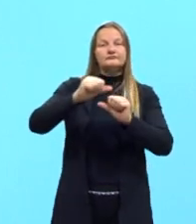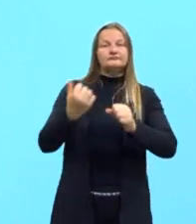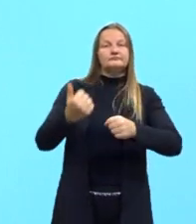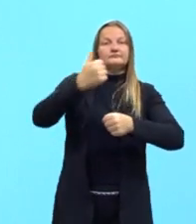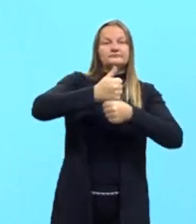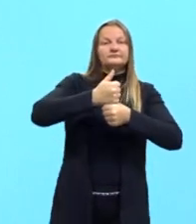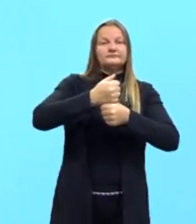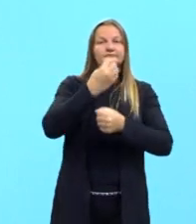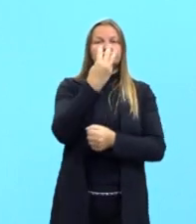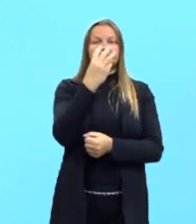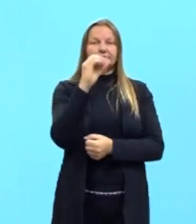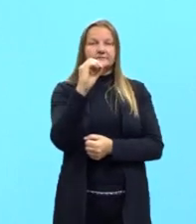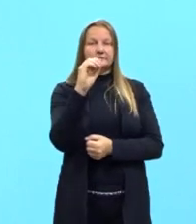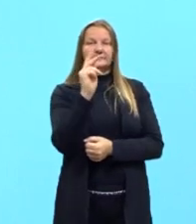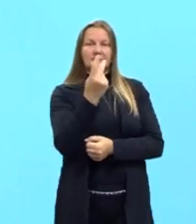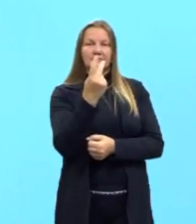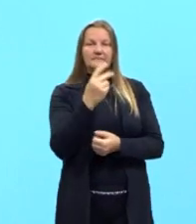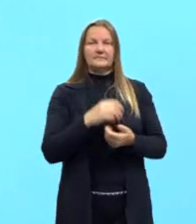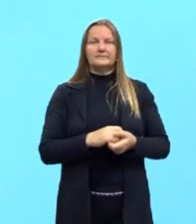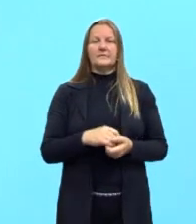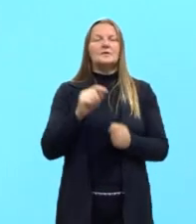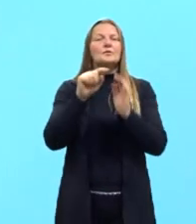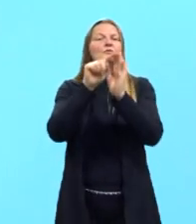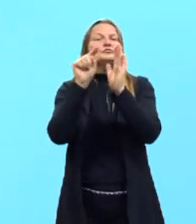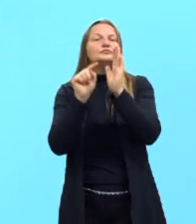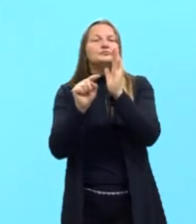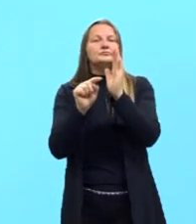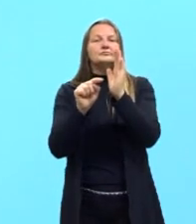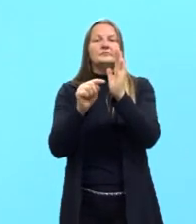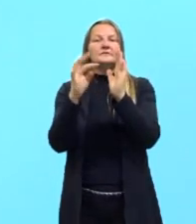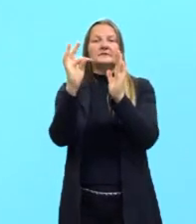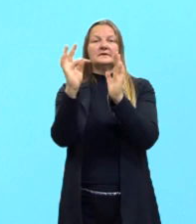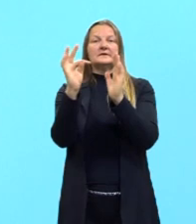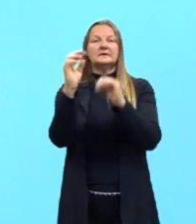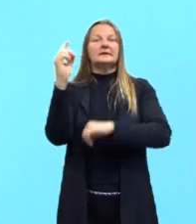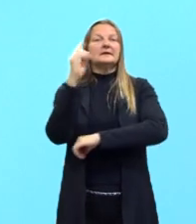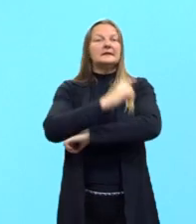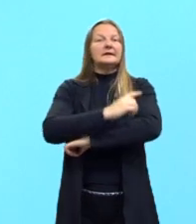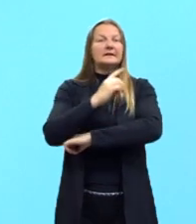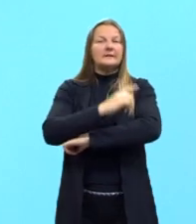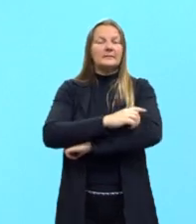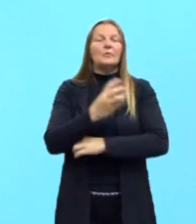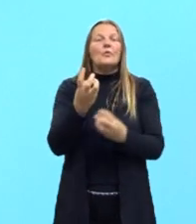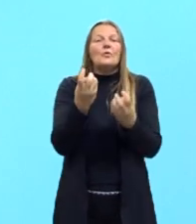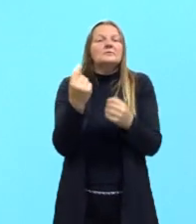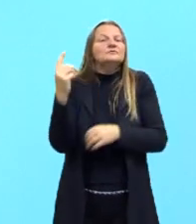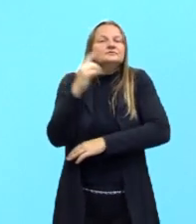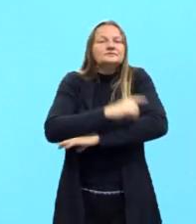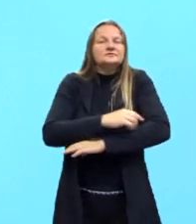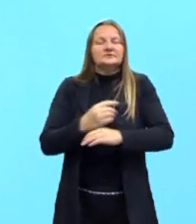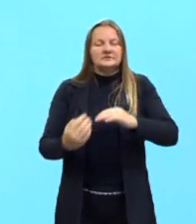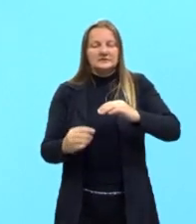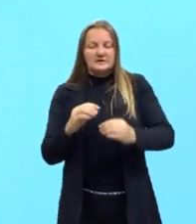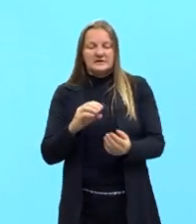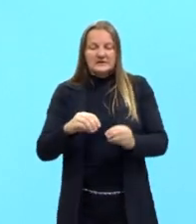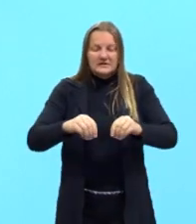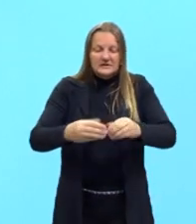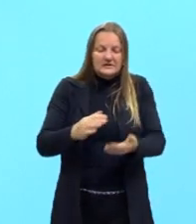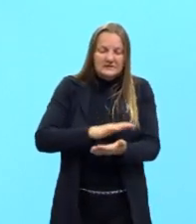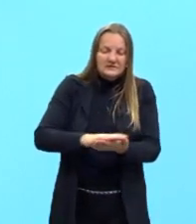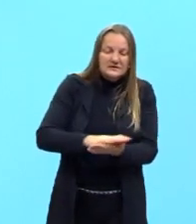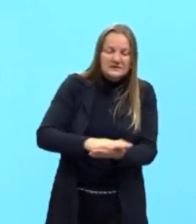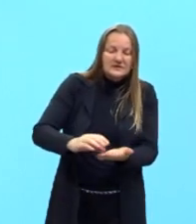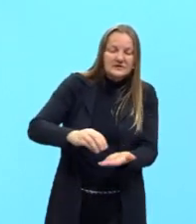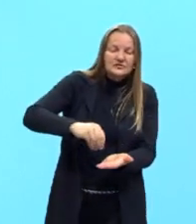Dessa forma, única incógnita que nós temos é o T, o tempo, Quantos dias ela leva para chegar